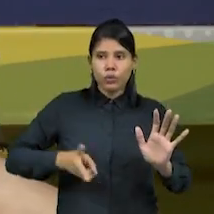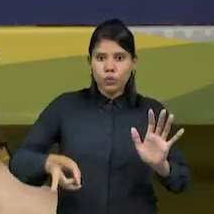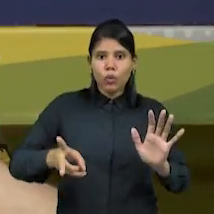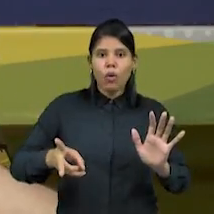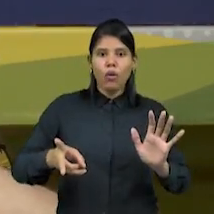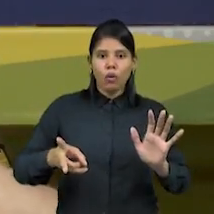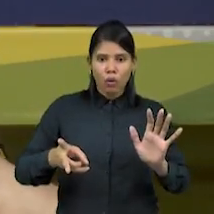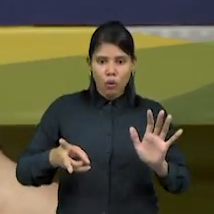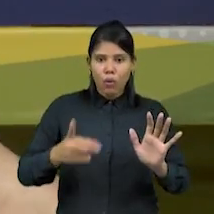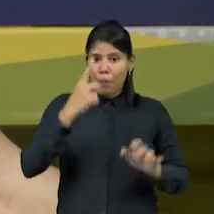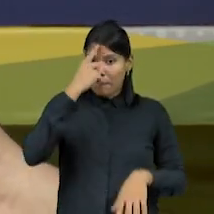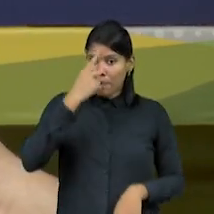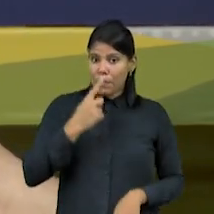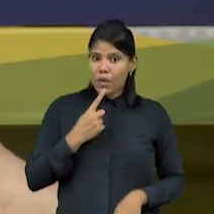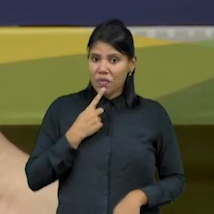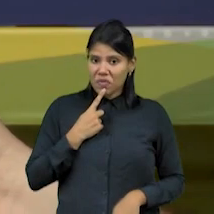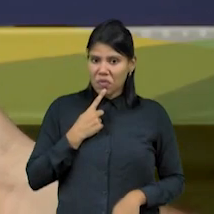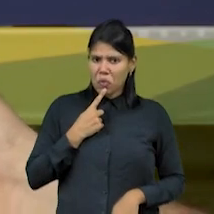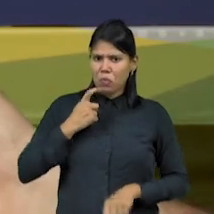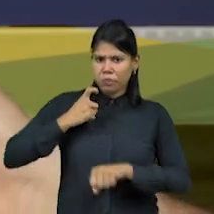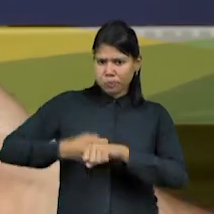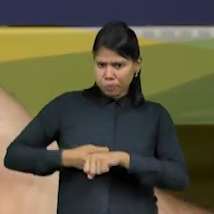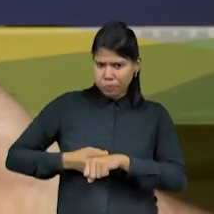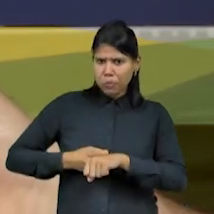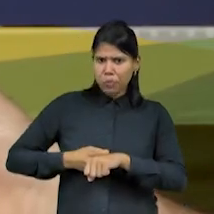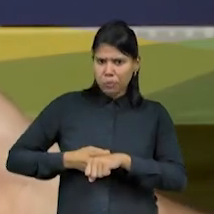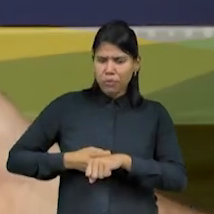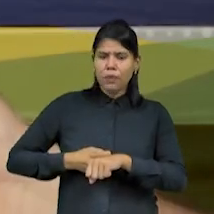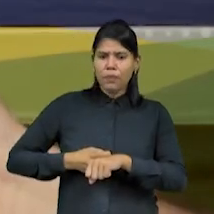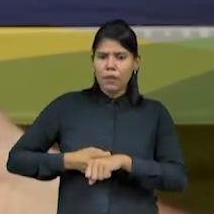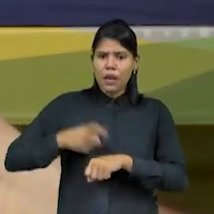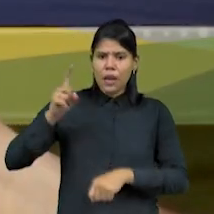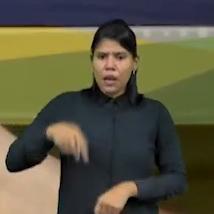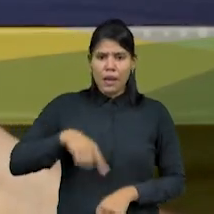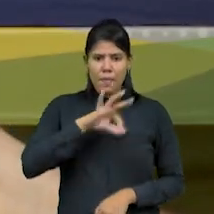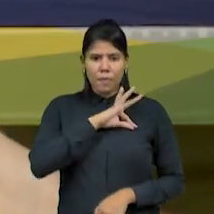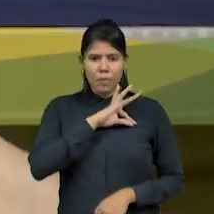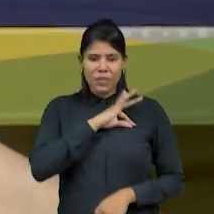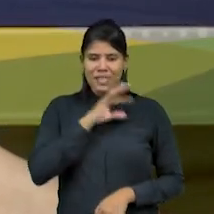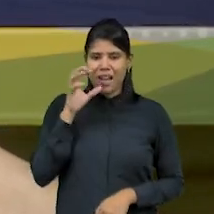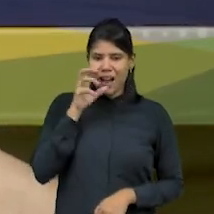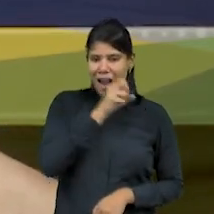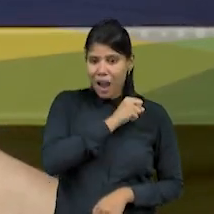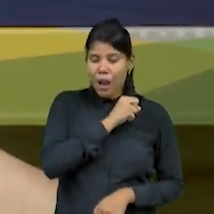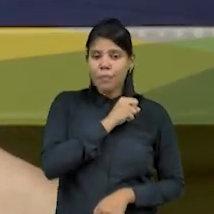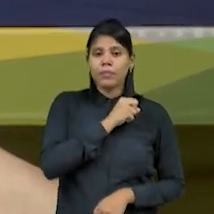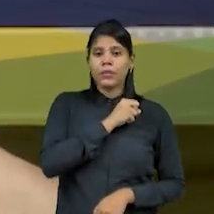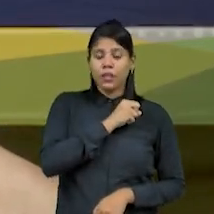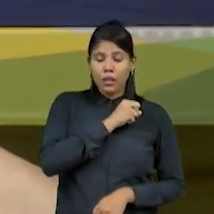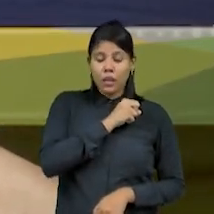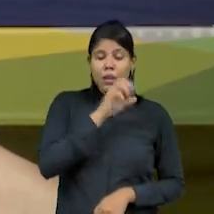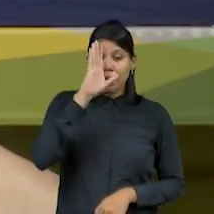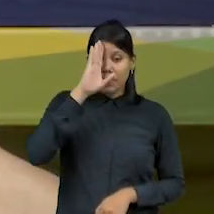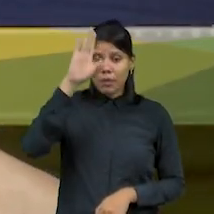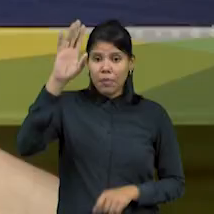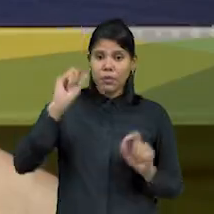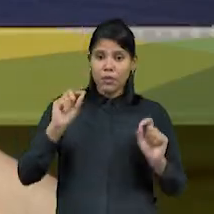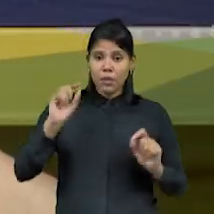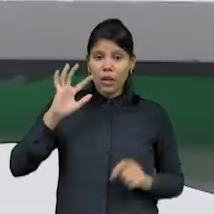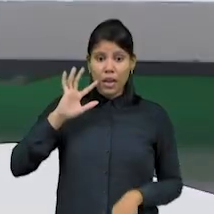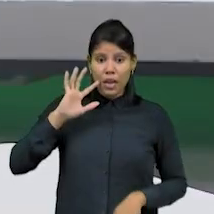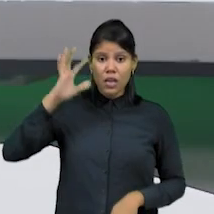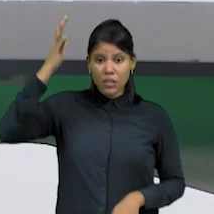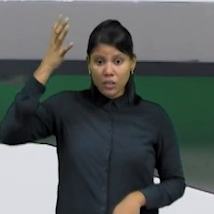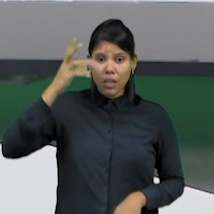raio é sinônimo de efetividade, é sinônimo de ostensividade, de mobilidade, flexibilidade, rapidez e, principalmente, de resultados positivos.